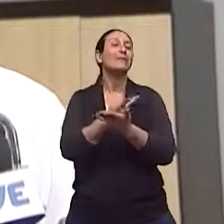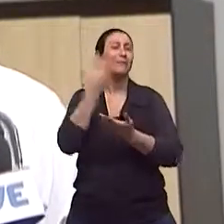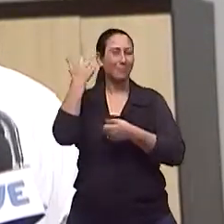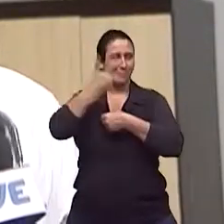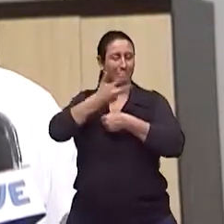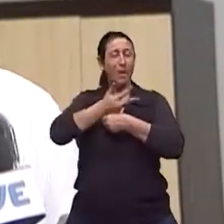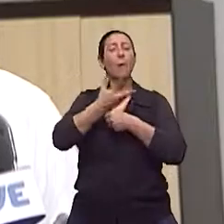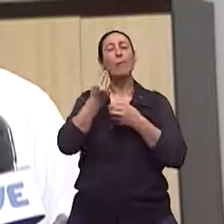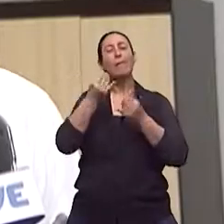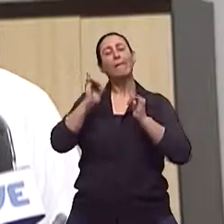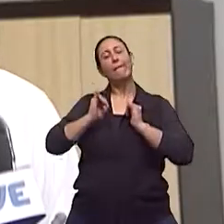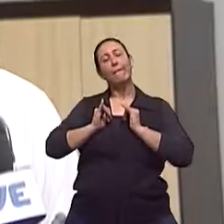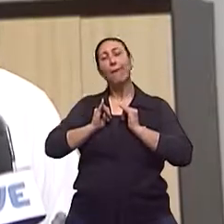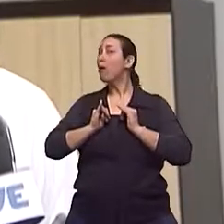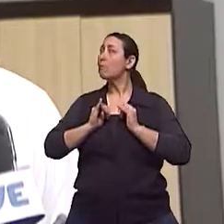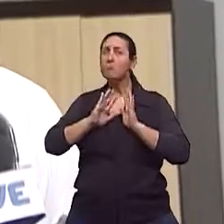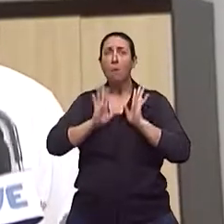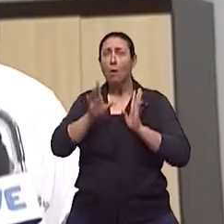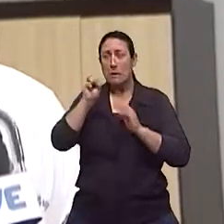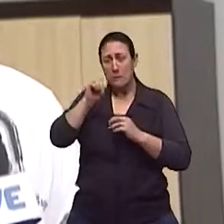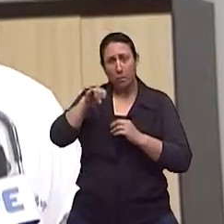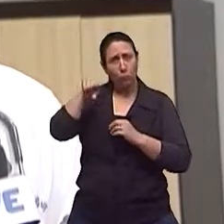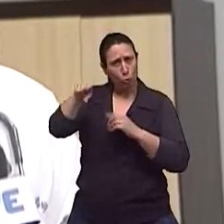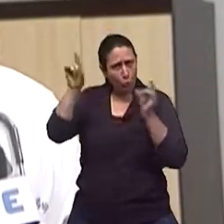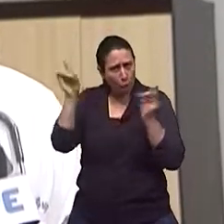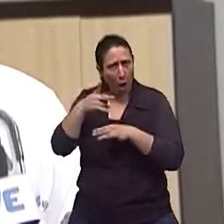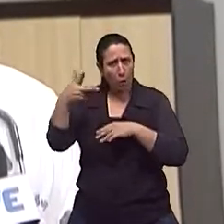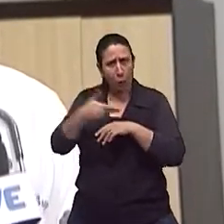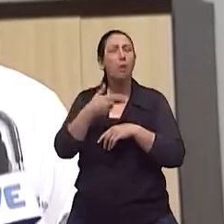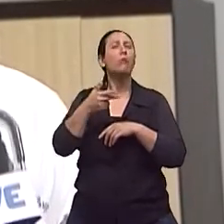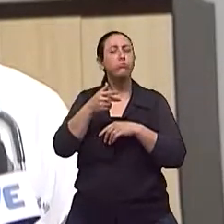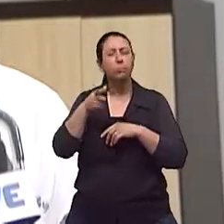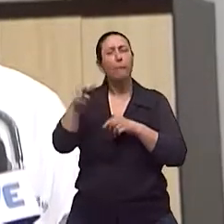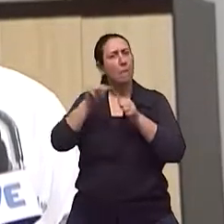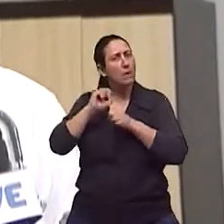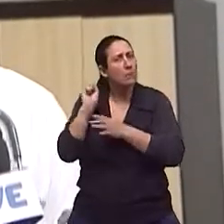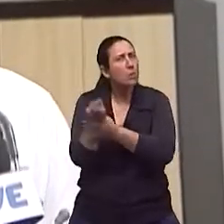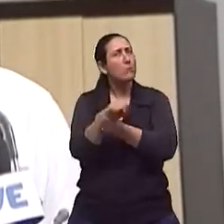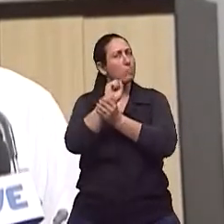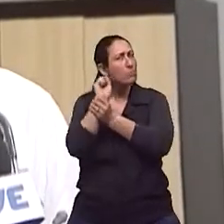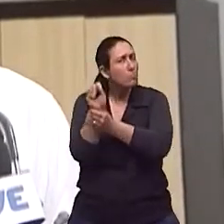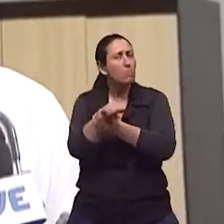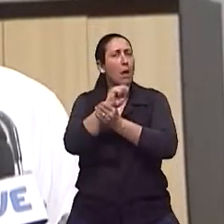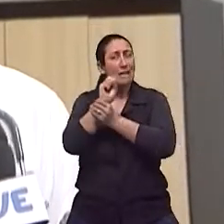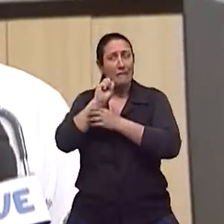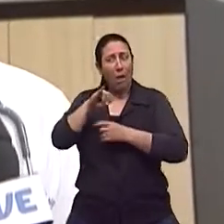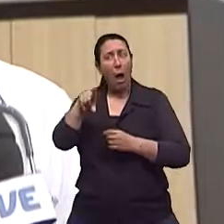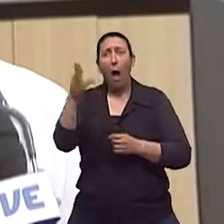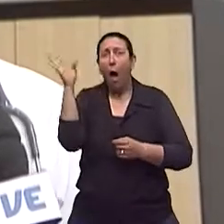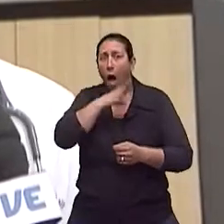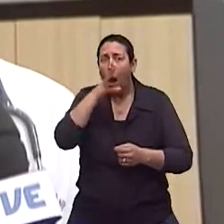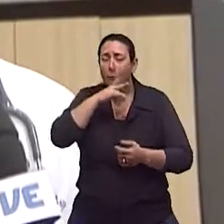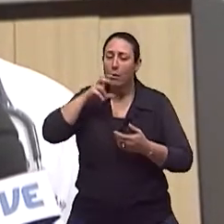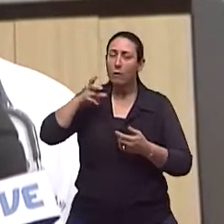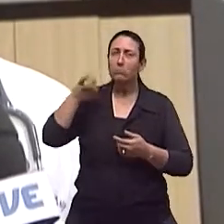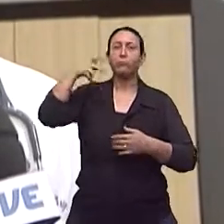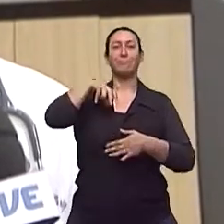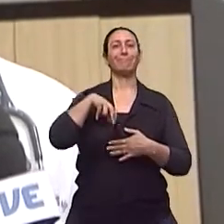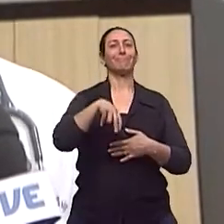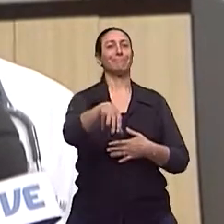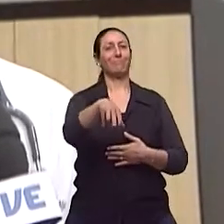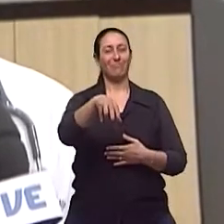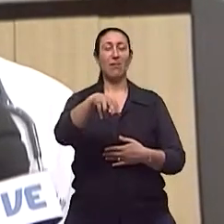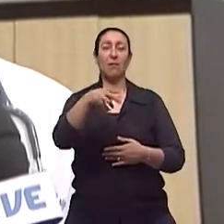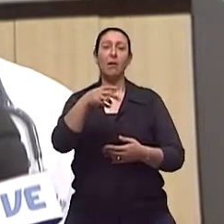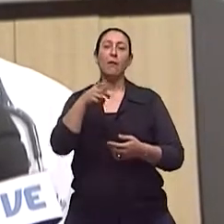tempo, hoje não. A fisioterapia é iniciada já no outro dia, mesmo que não possa apoiar. Porque quando a pessoa puder ficar de pé e caminhar, ela não vai ter, pelo